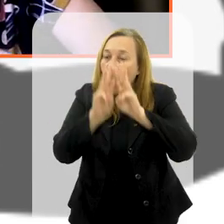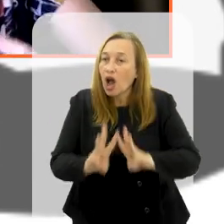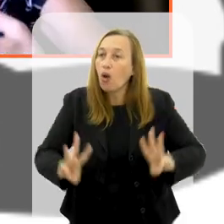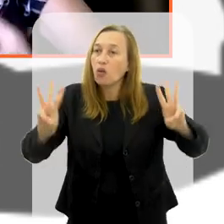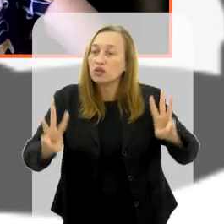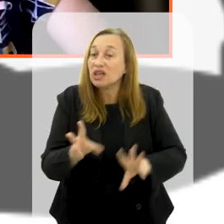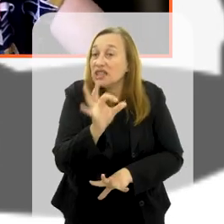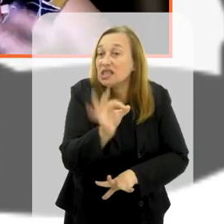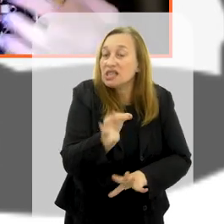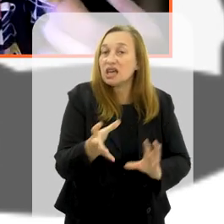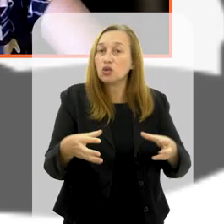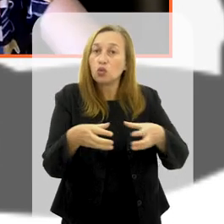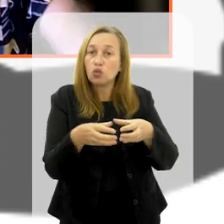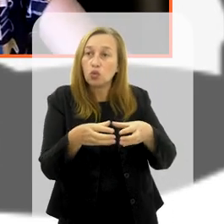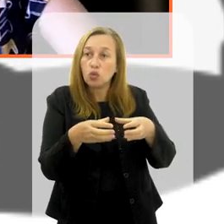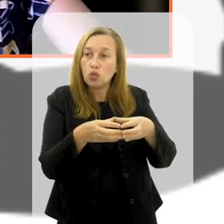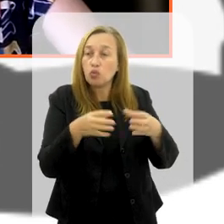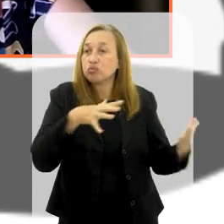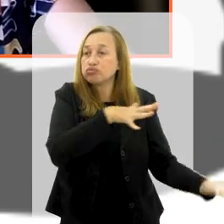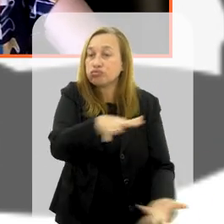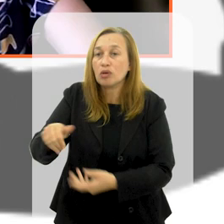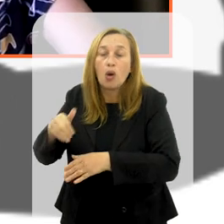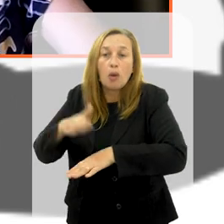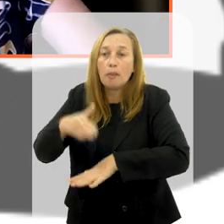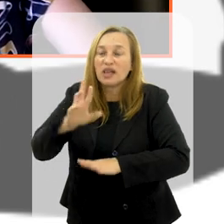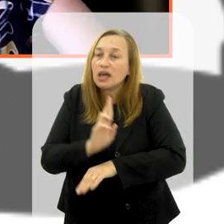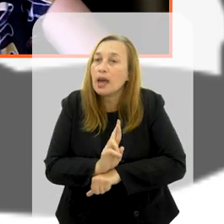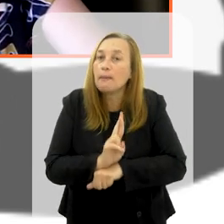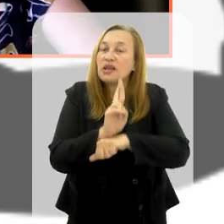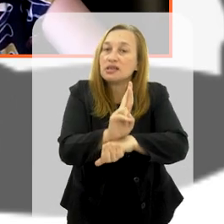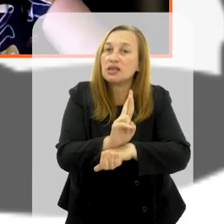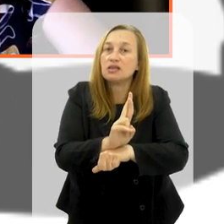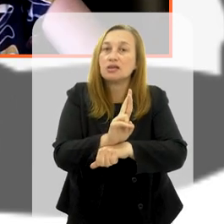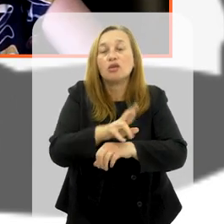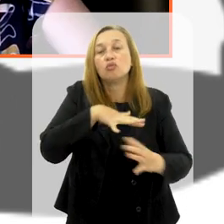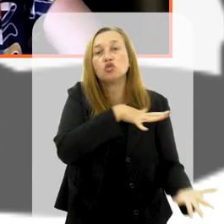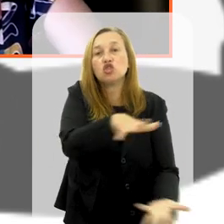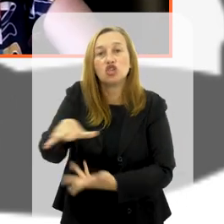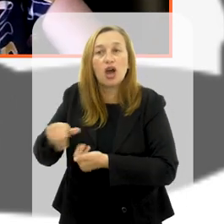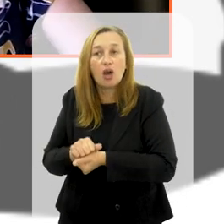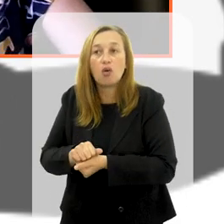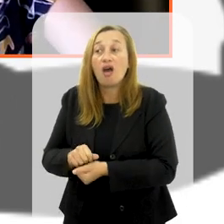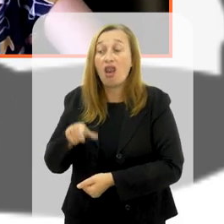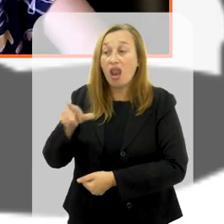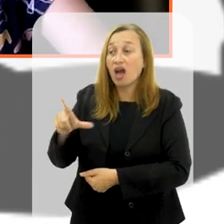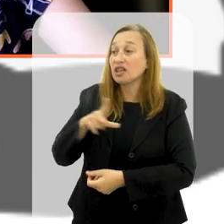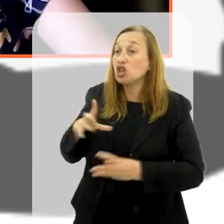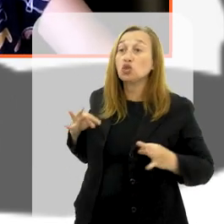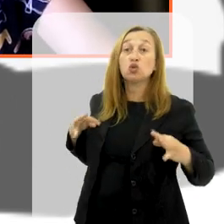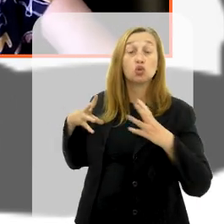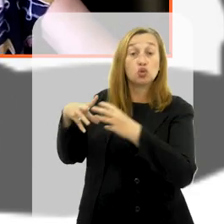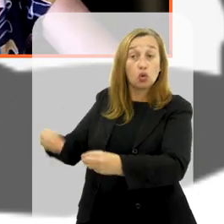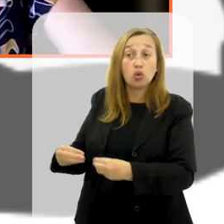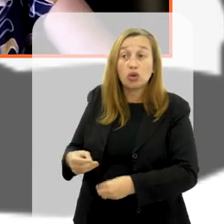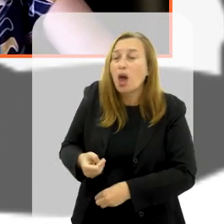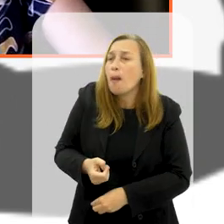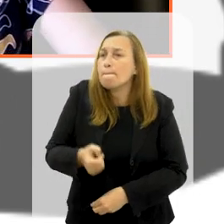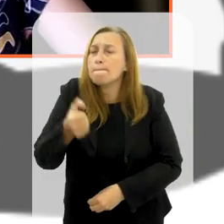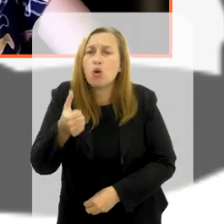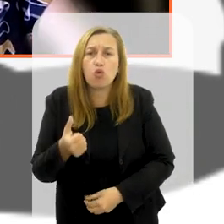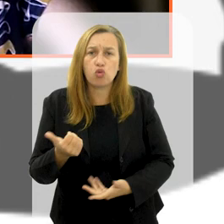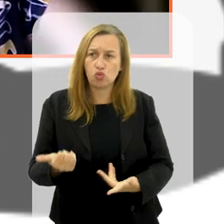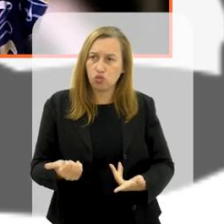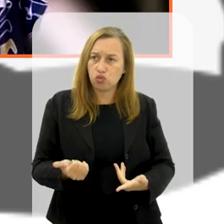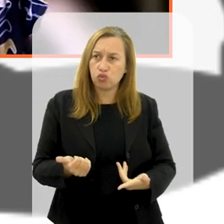Unidas é de fato o órgão internacional com maior representatividade mundial. Lá estão todos, muito